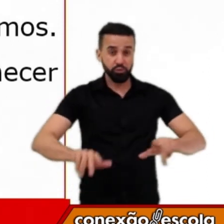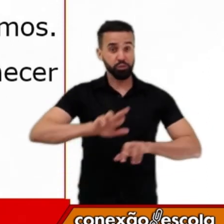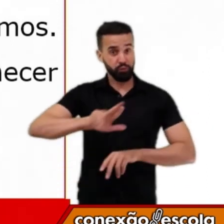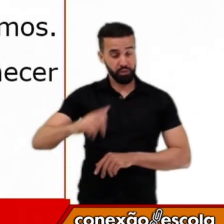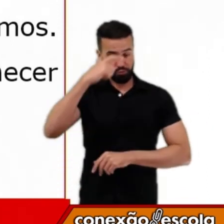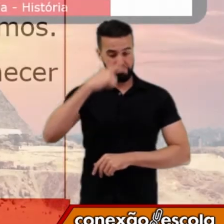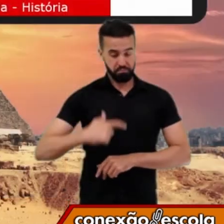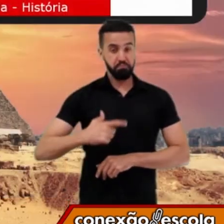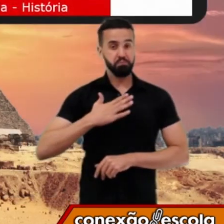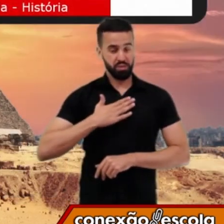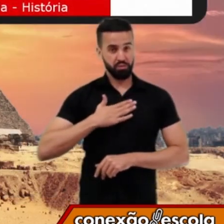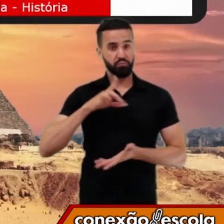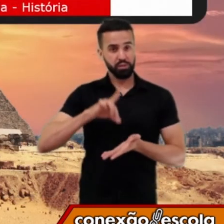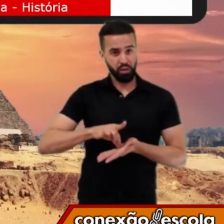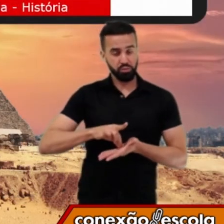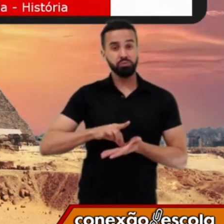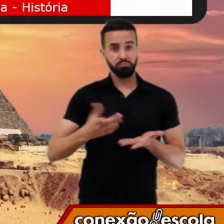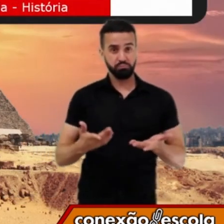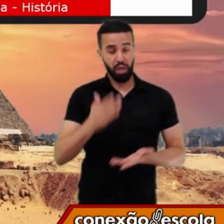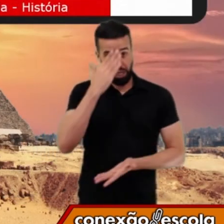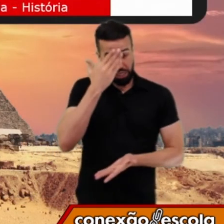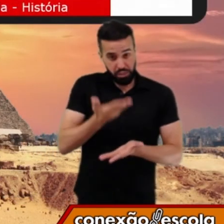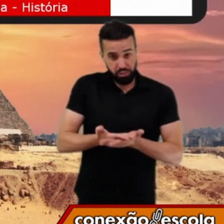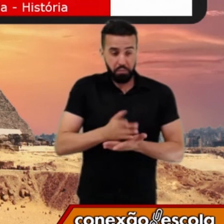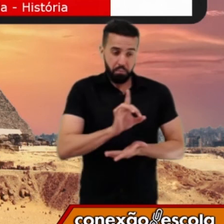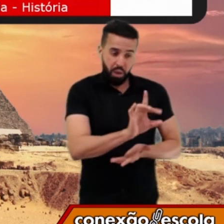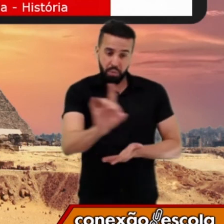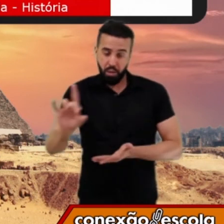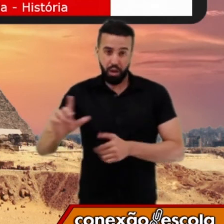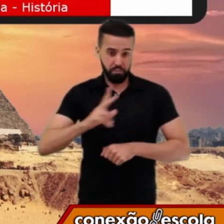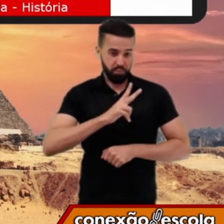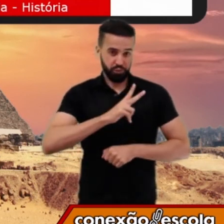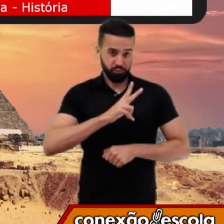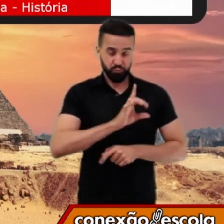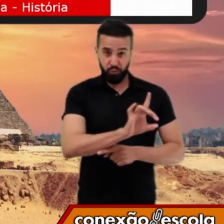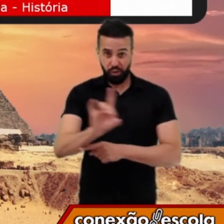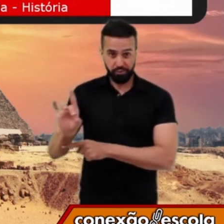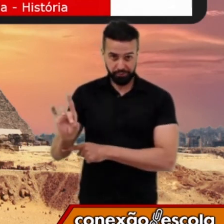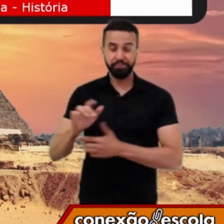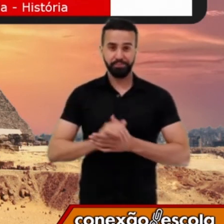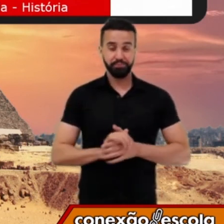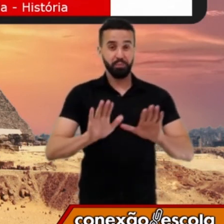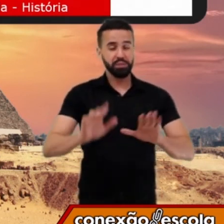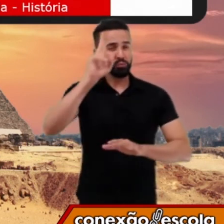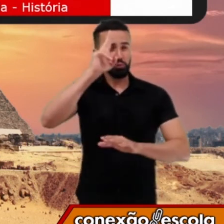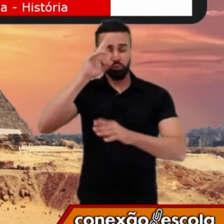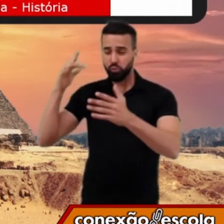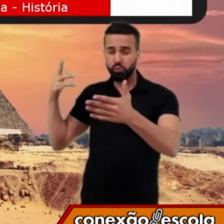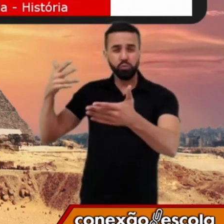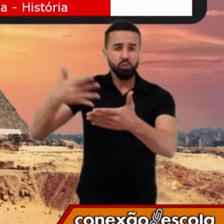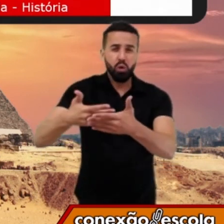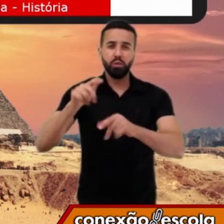verdade, daquilo que eu acredito, que eu creio, que vocês creem. Mas a história, ela está aqui justamente para isso, para